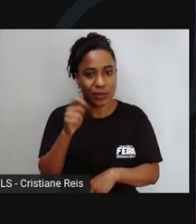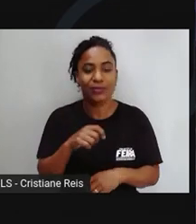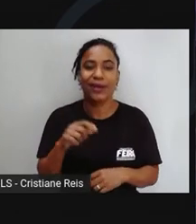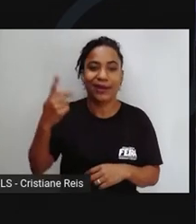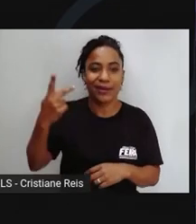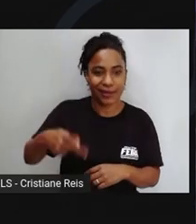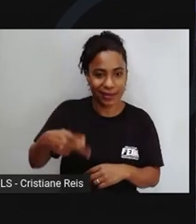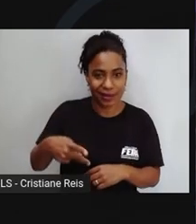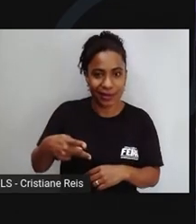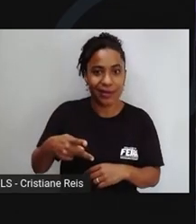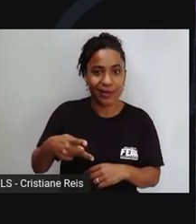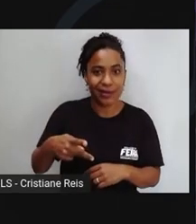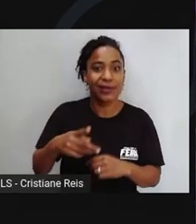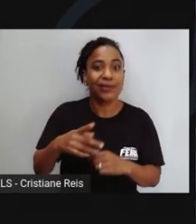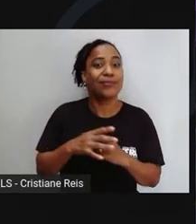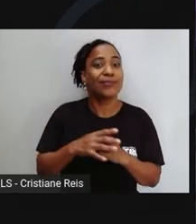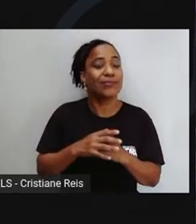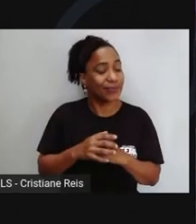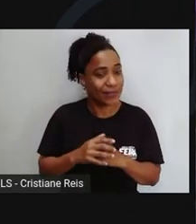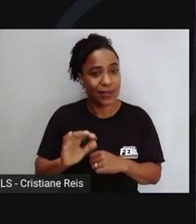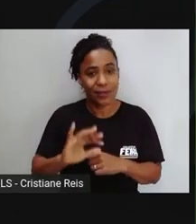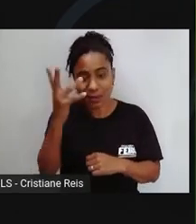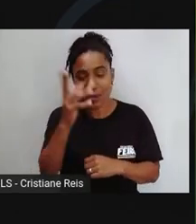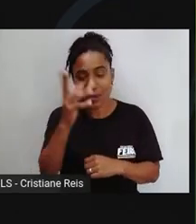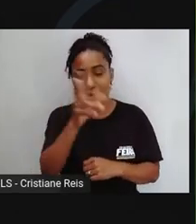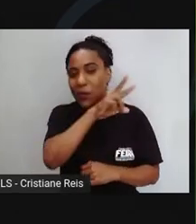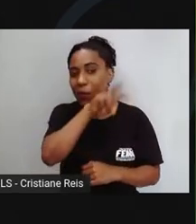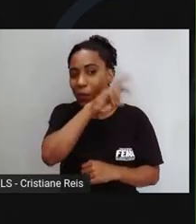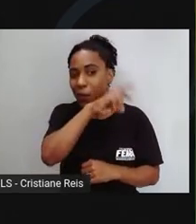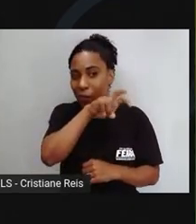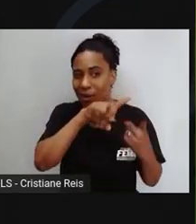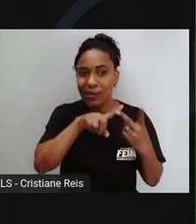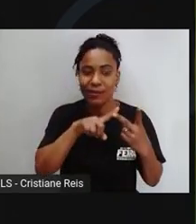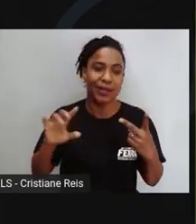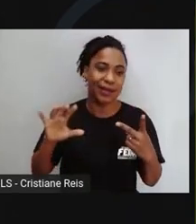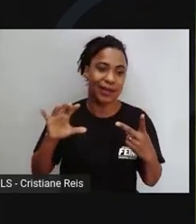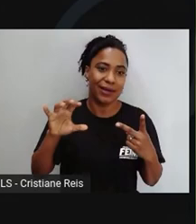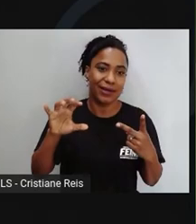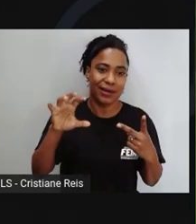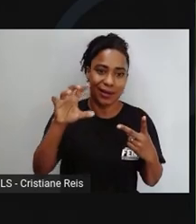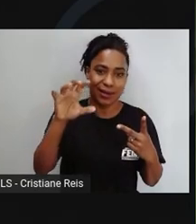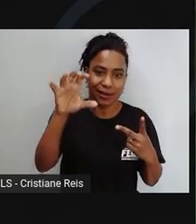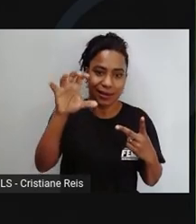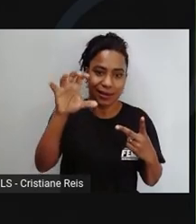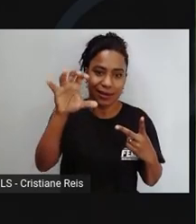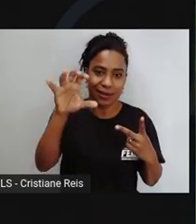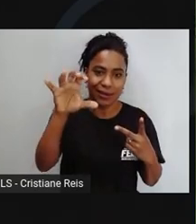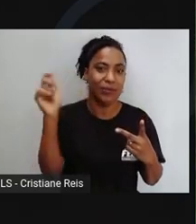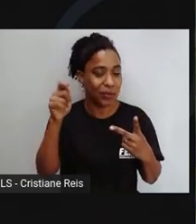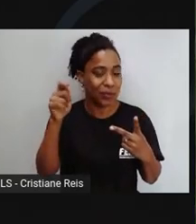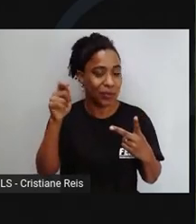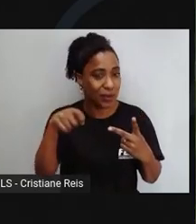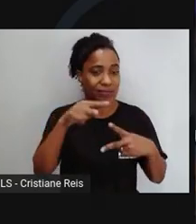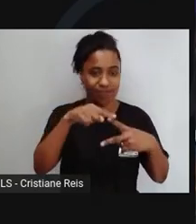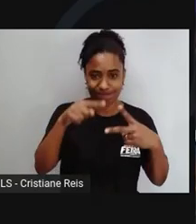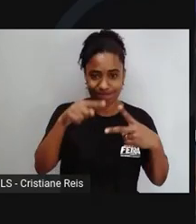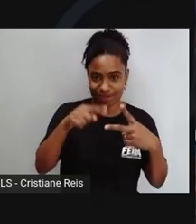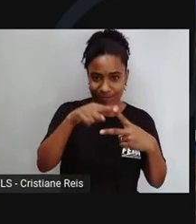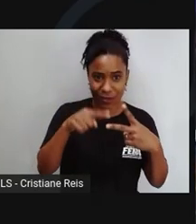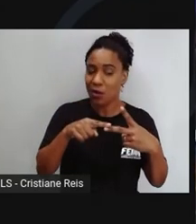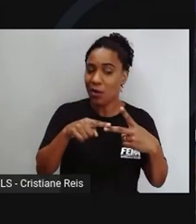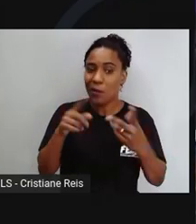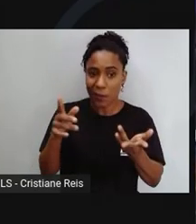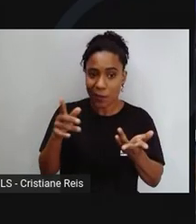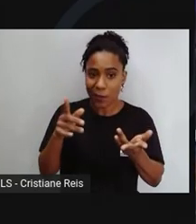remoto, é o acidente com cobras e aranhas. Também existem outros animais, porém os procedimentos não vão variar muito. Tem